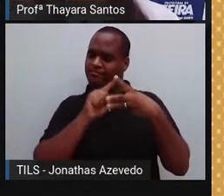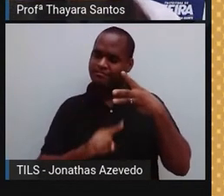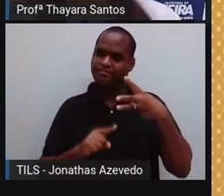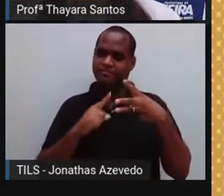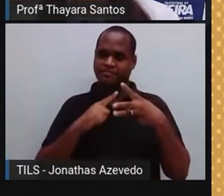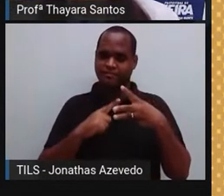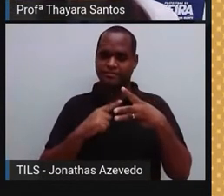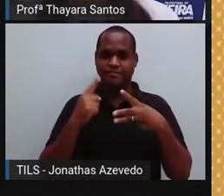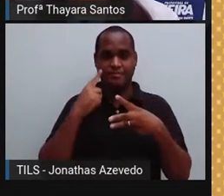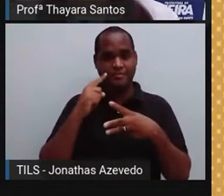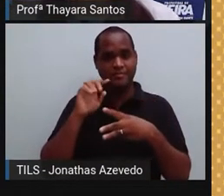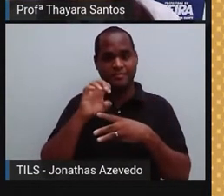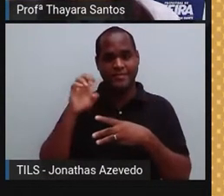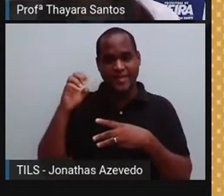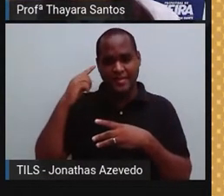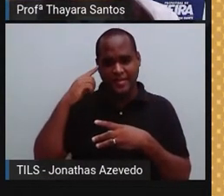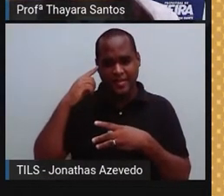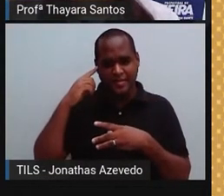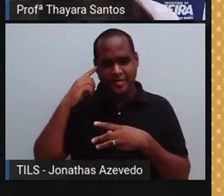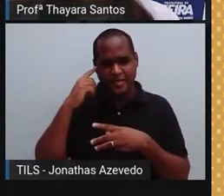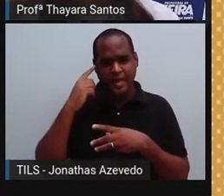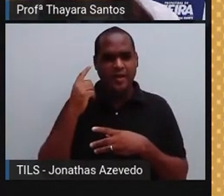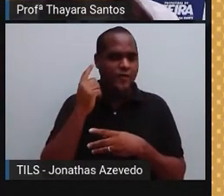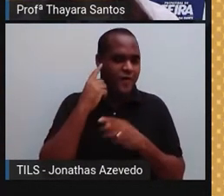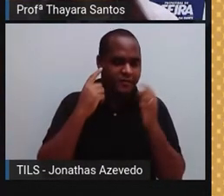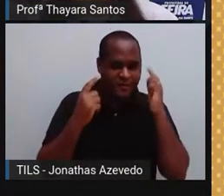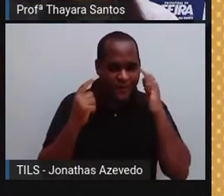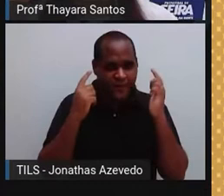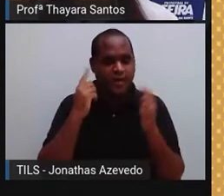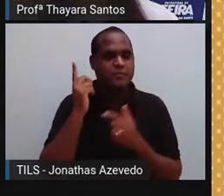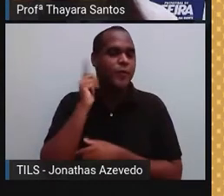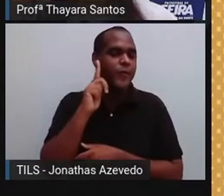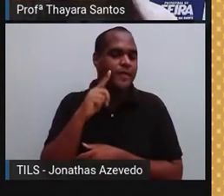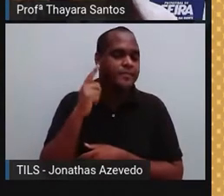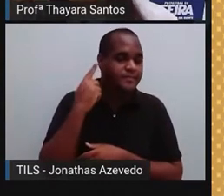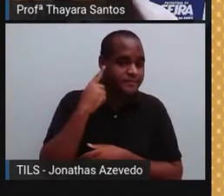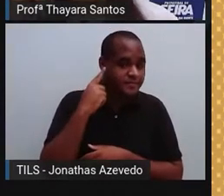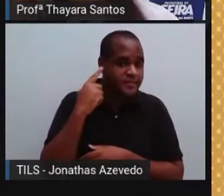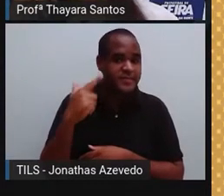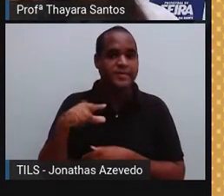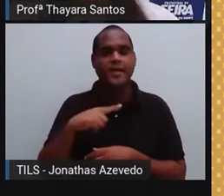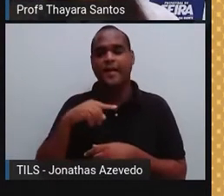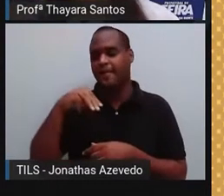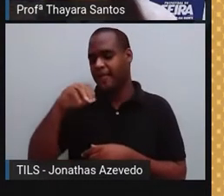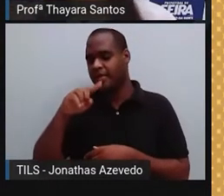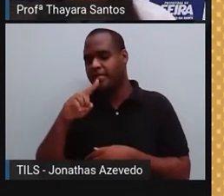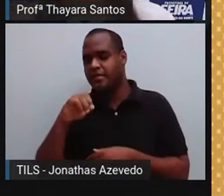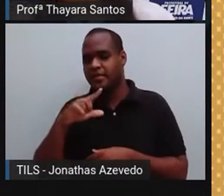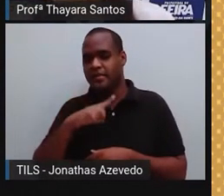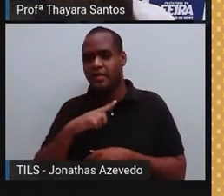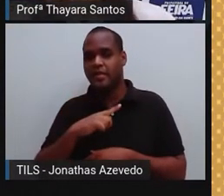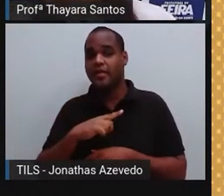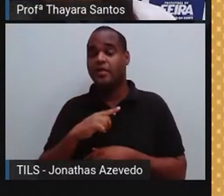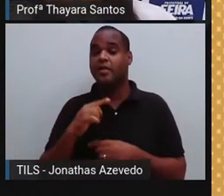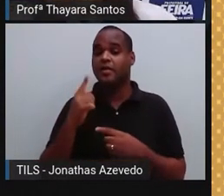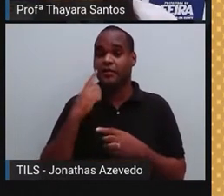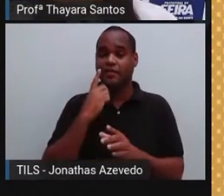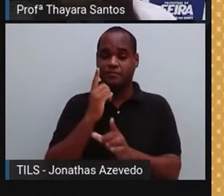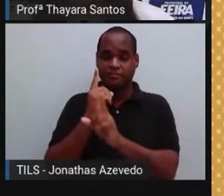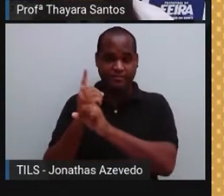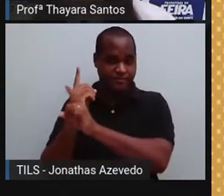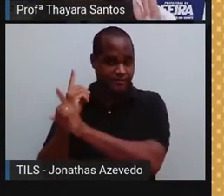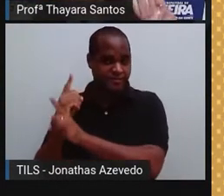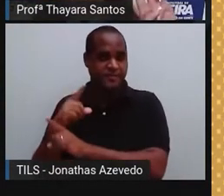A orelha externa, que é essa que a gente vê, o pavilhão auricular. Tem a orelha média, que é onde a gente encontra